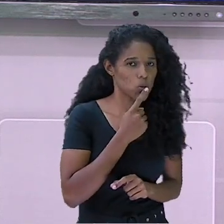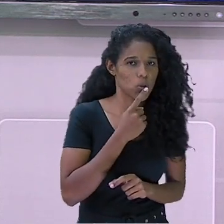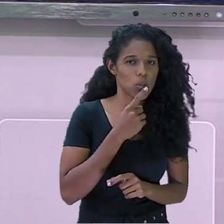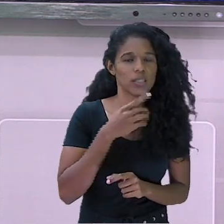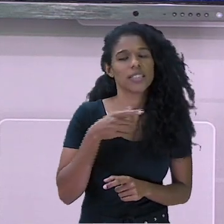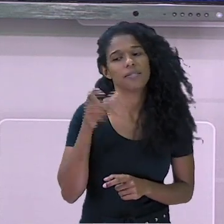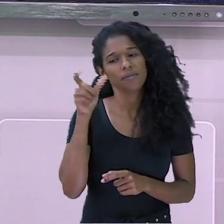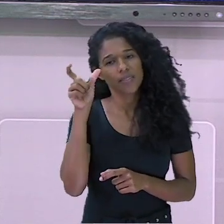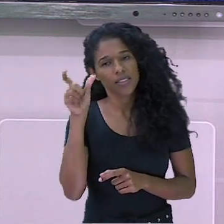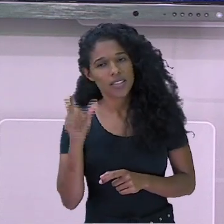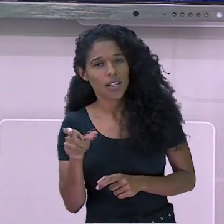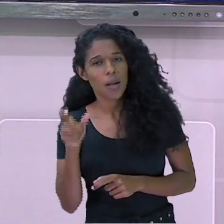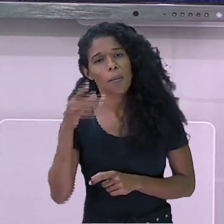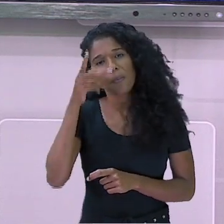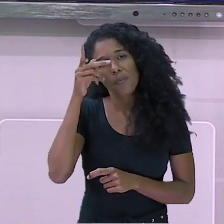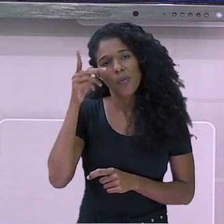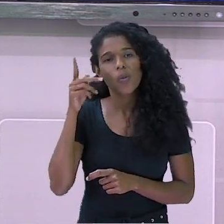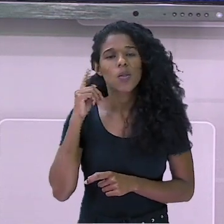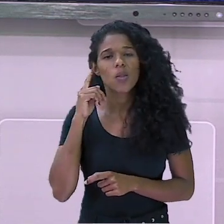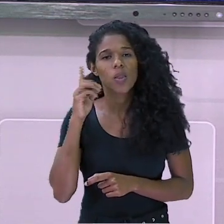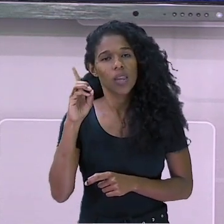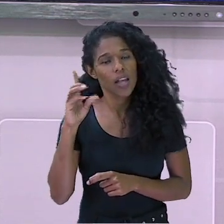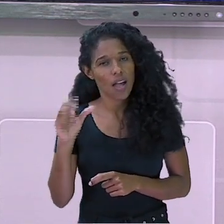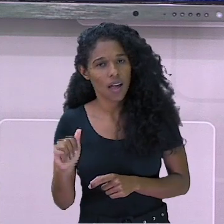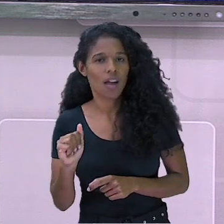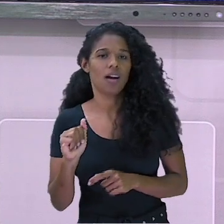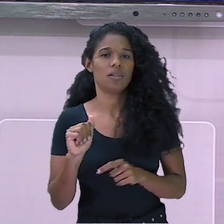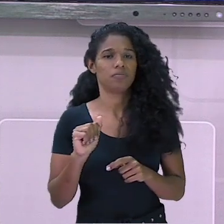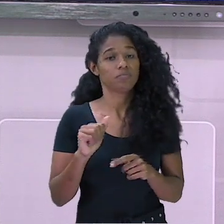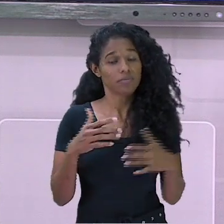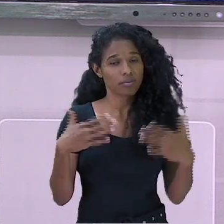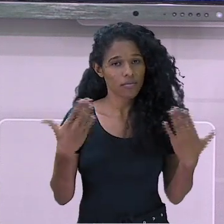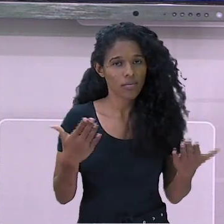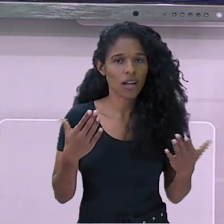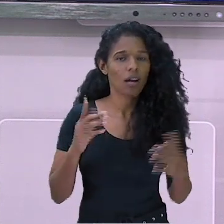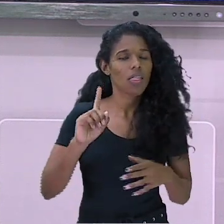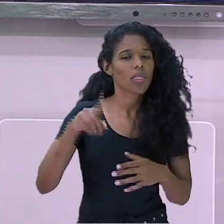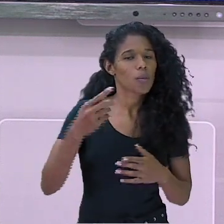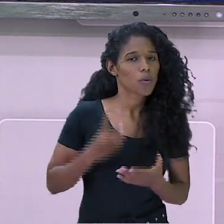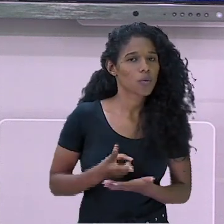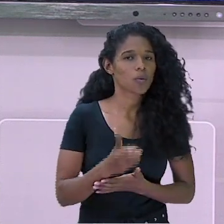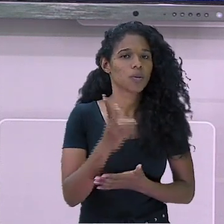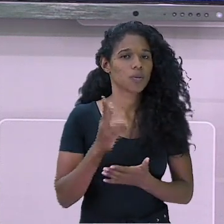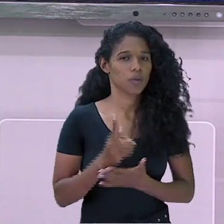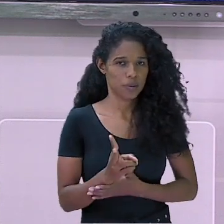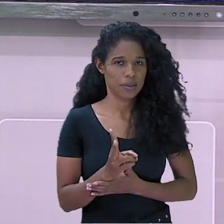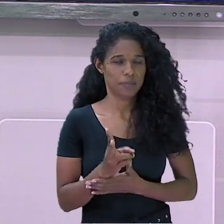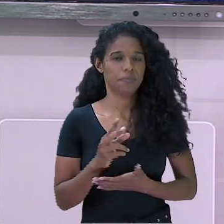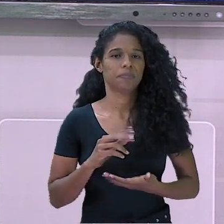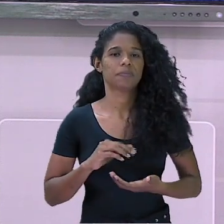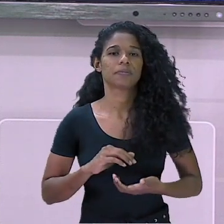parte 1 deste vídeo. Em breve, nos encontraremos para falarmos da segunda parte.